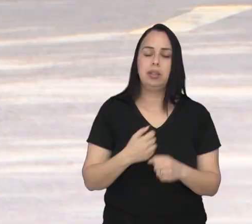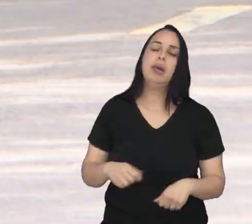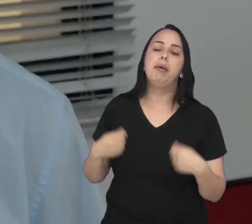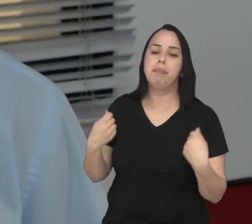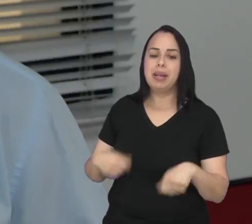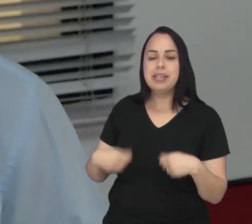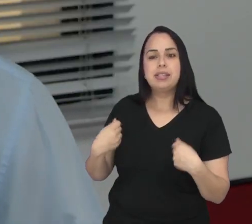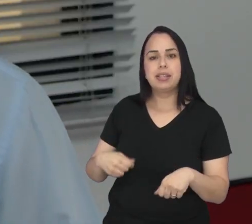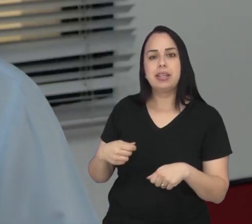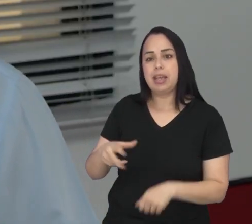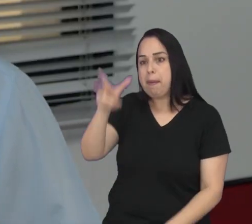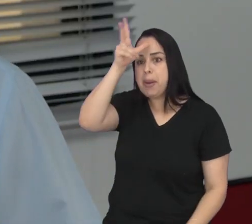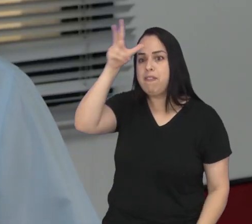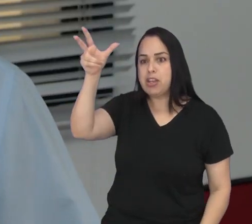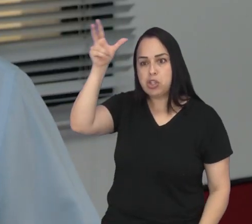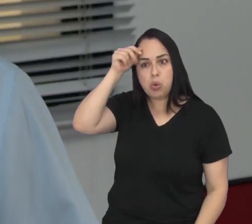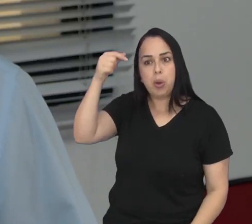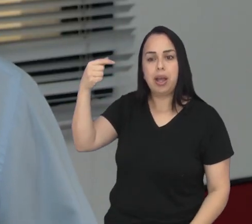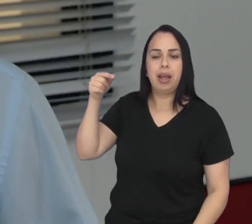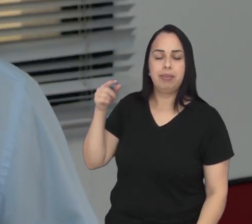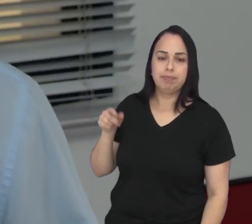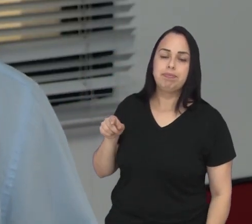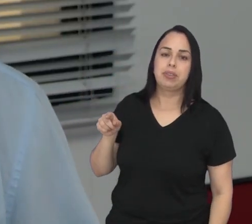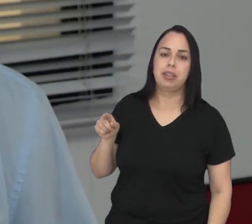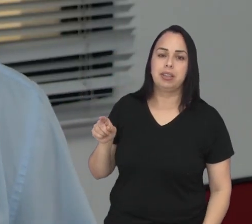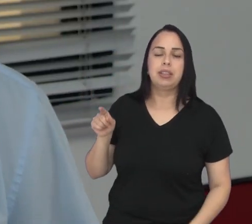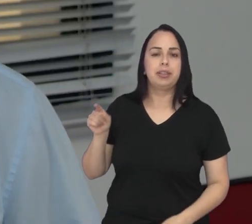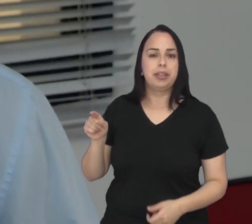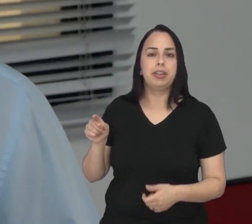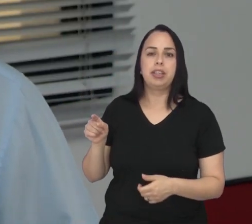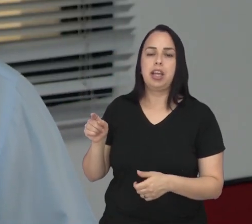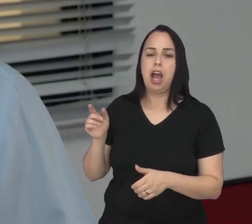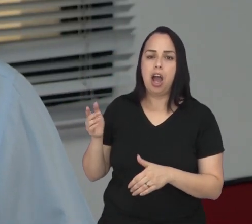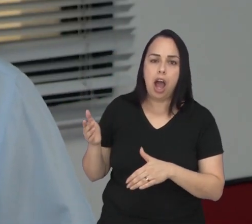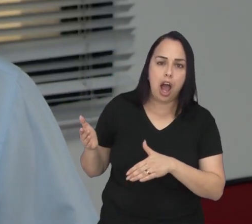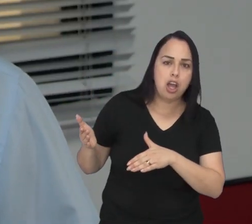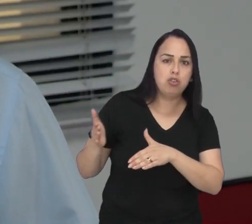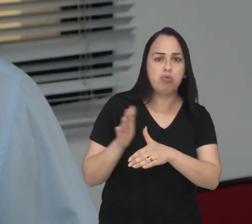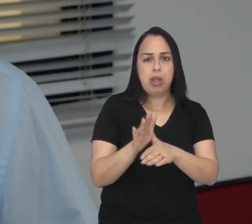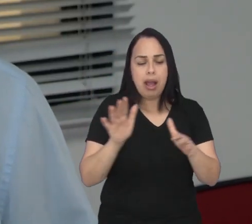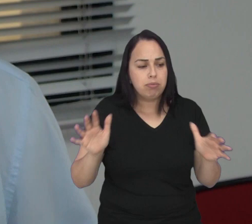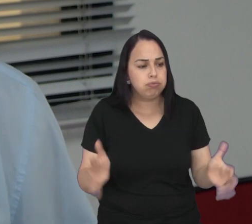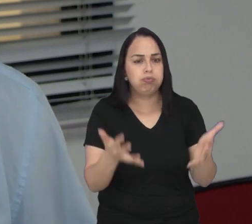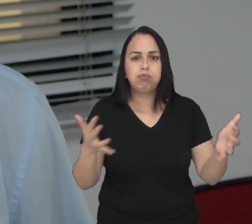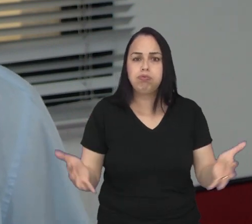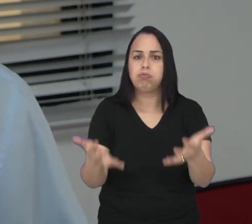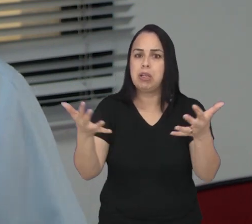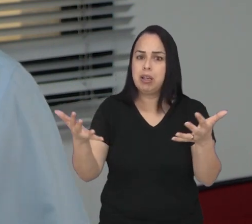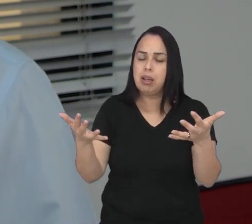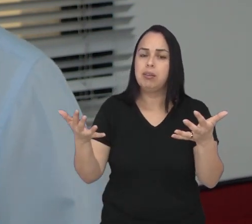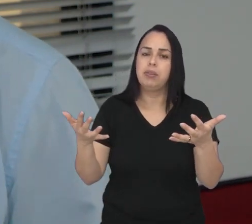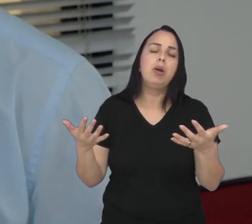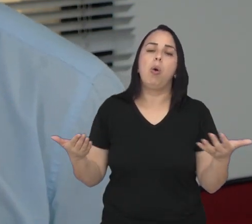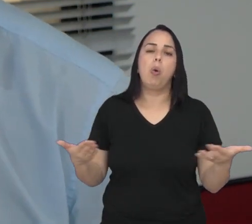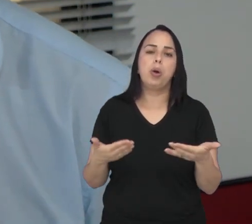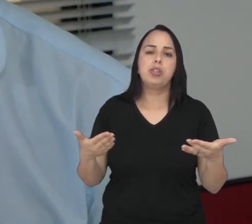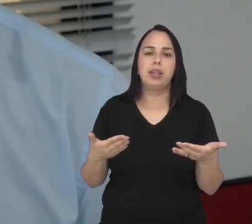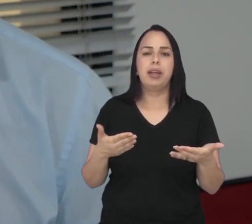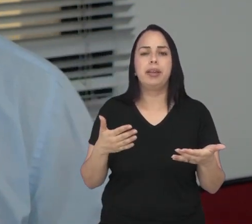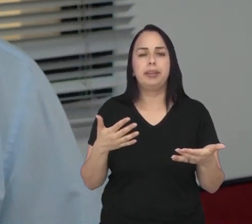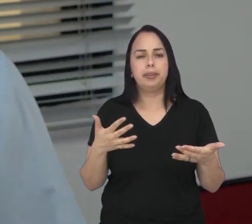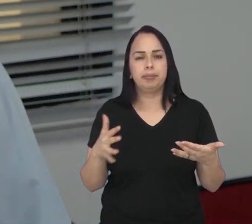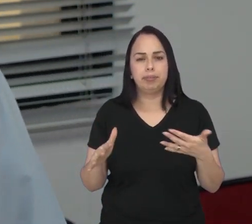detenção. É preciso também que a prefeitura possa, através de recursos, ajudar mais. Hoje nós temos aí